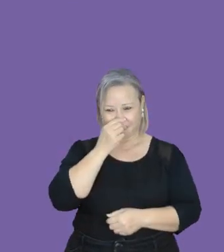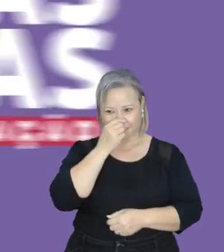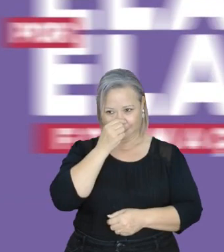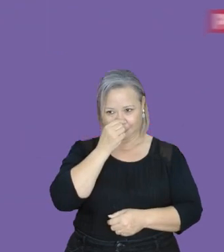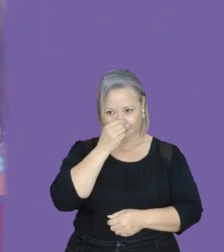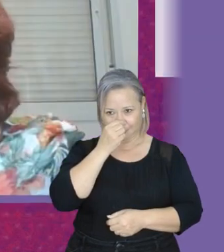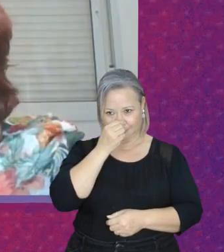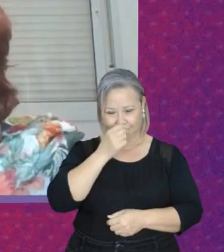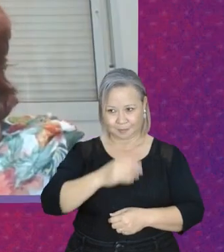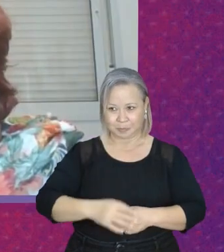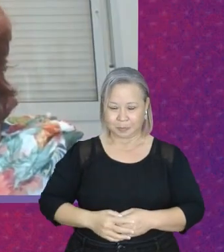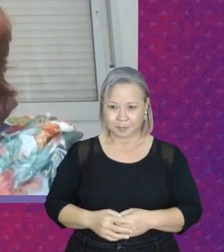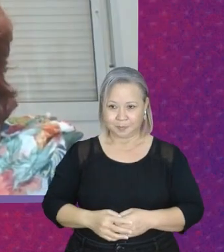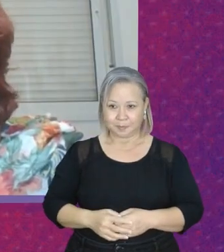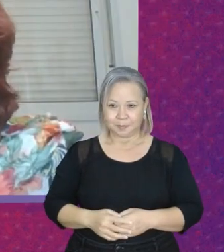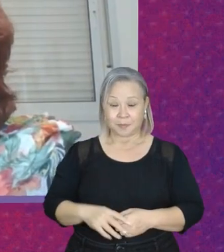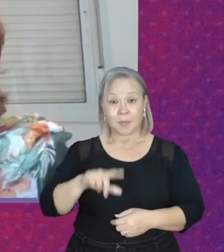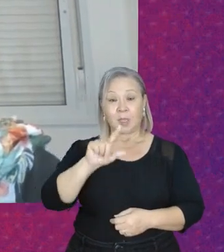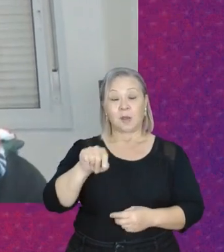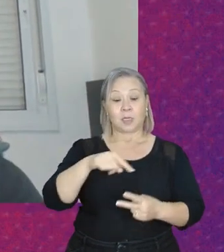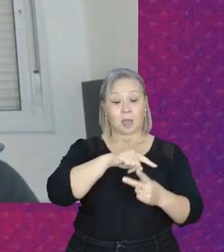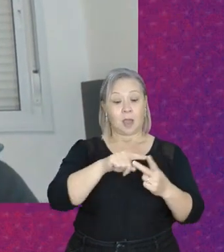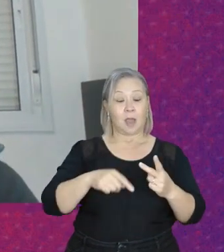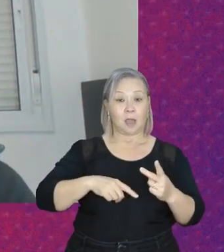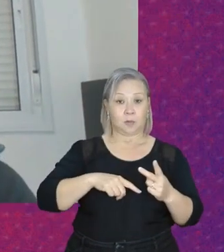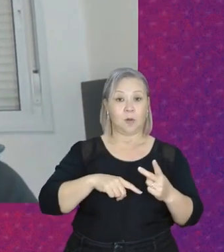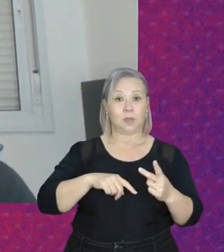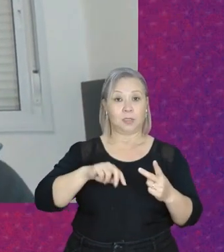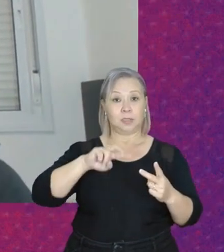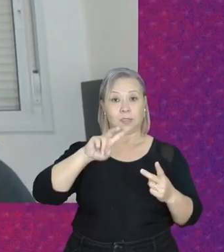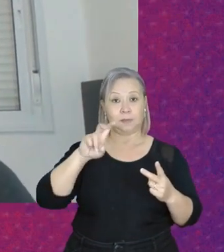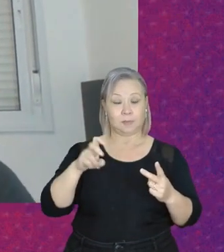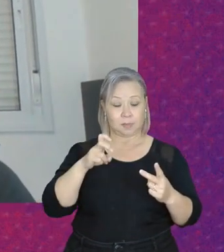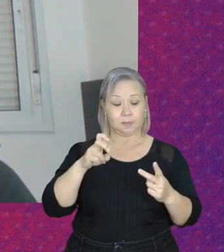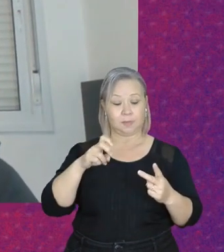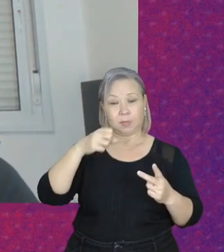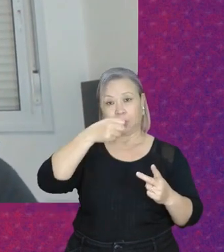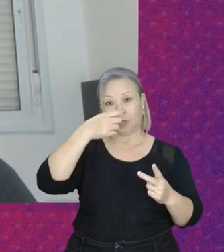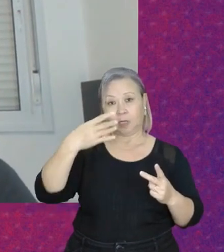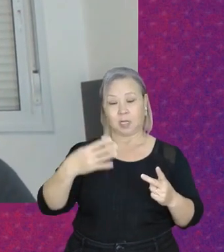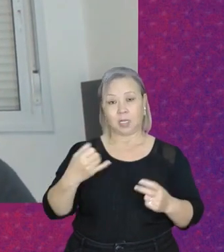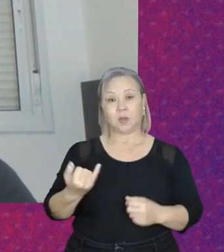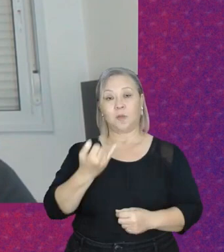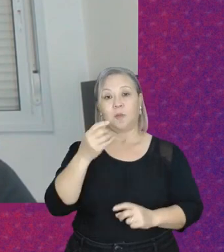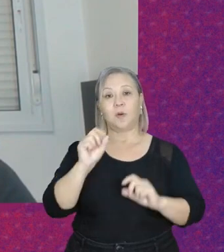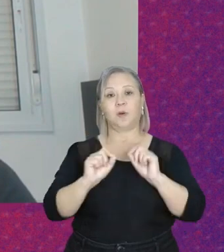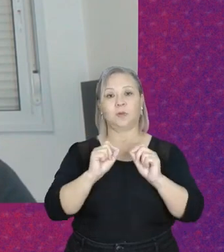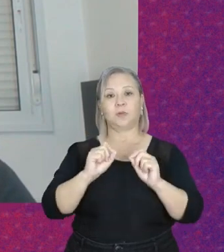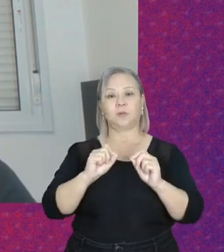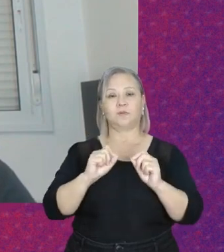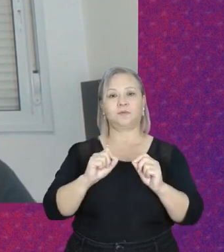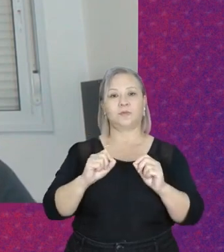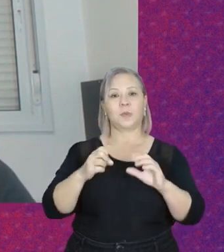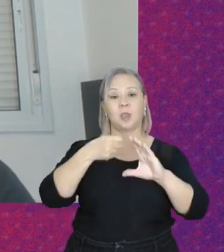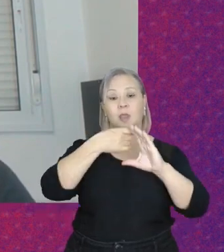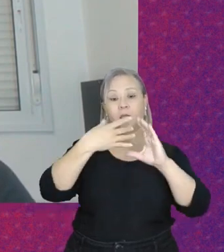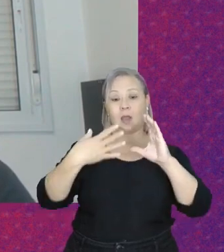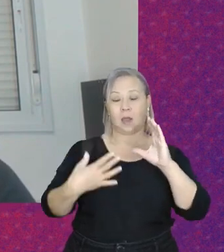destacar dois aspectos que eu acho que também são importantes. Um aspecto